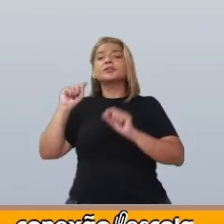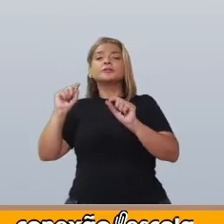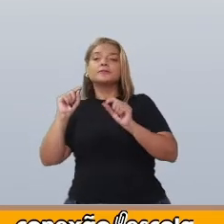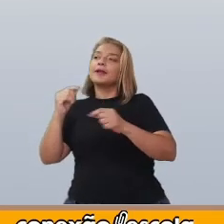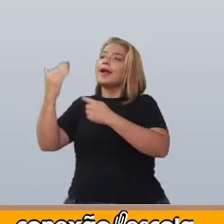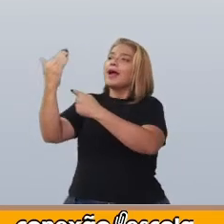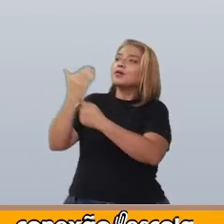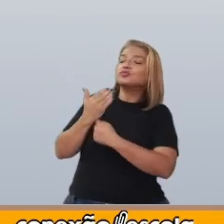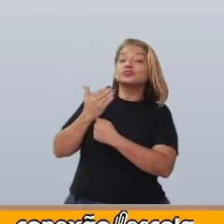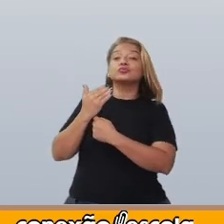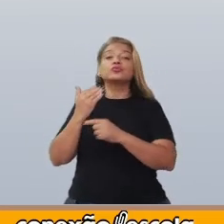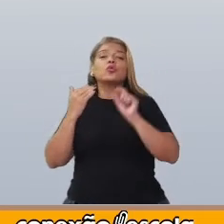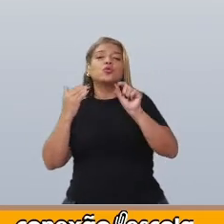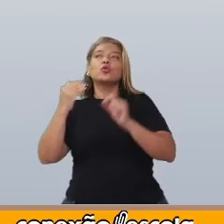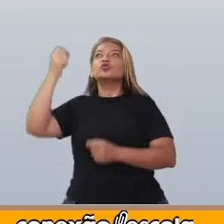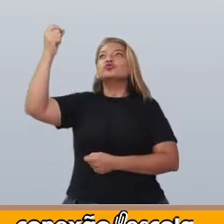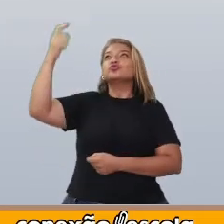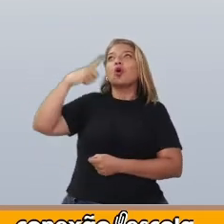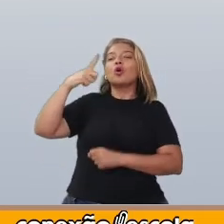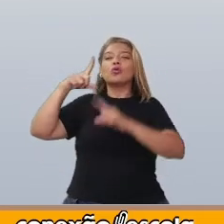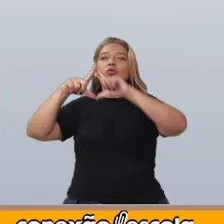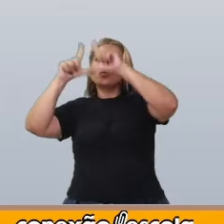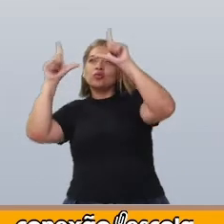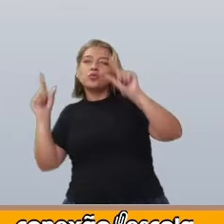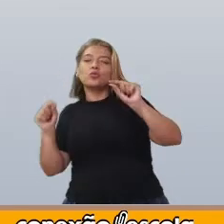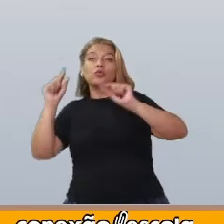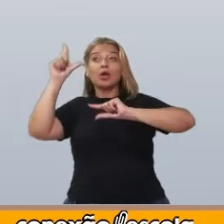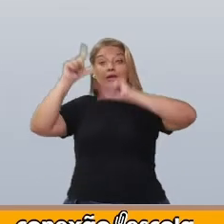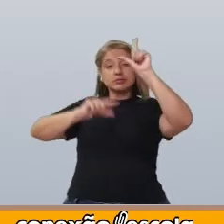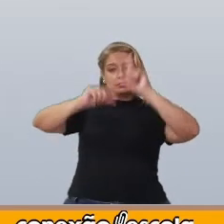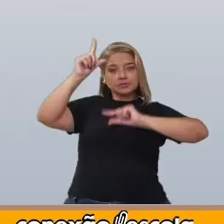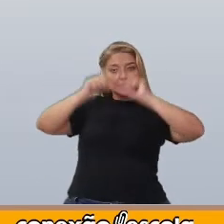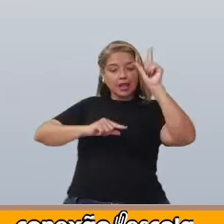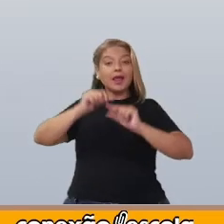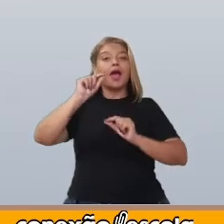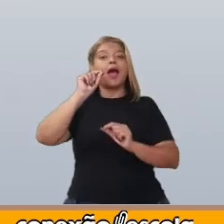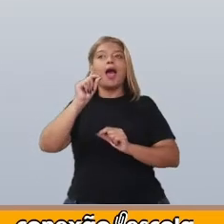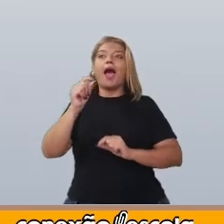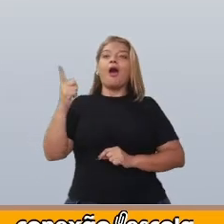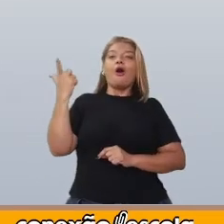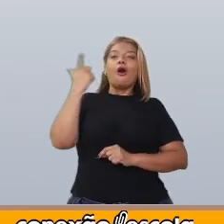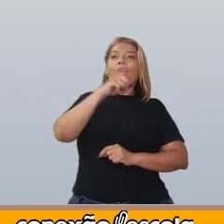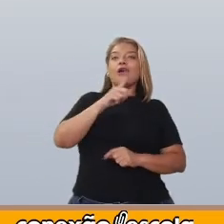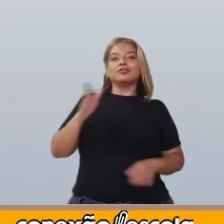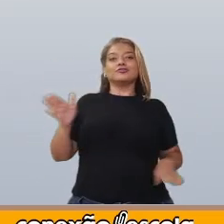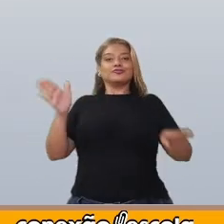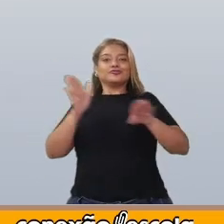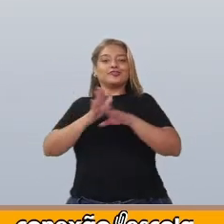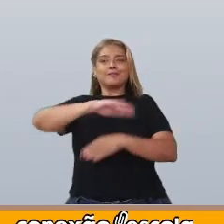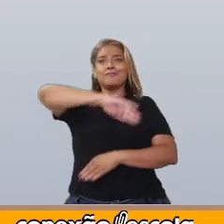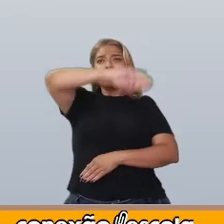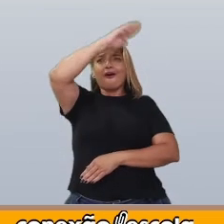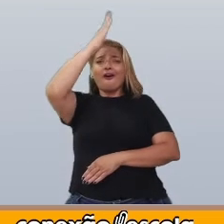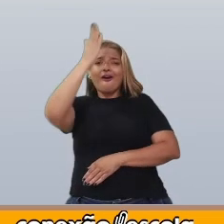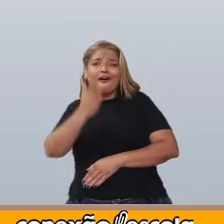com o sol, lua e estrela e chega até a montanha de cristal.